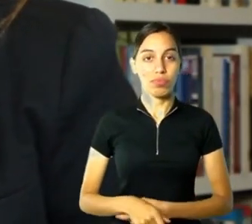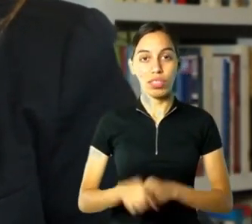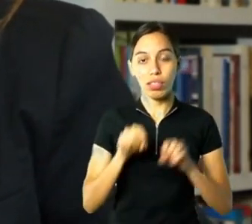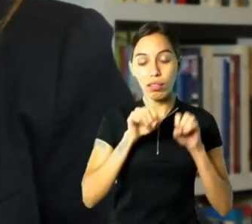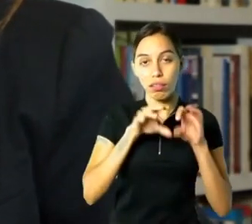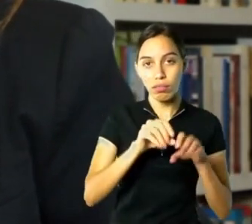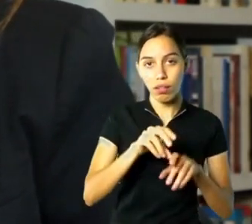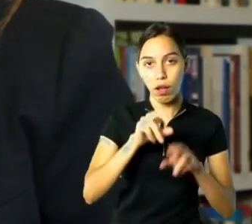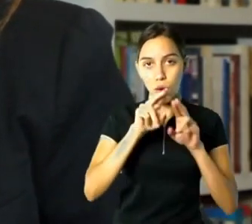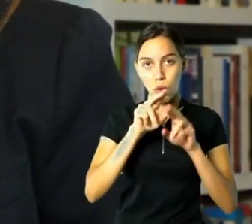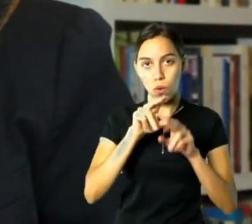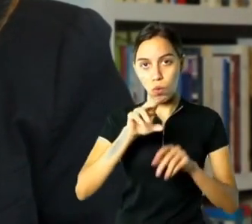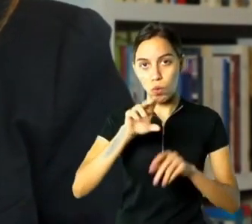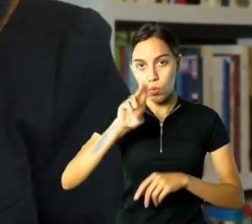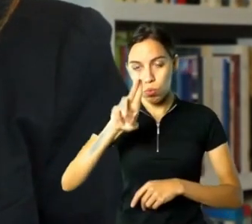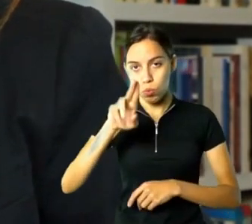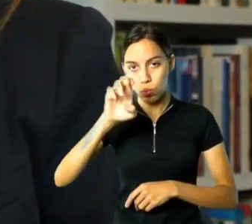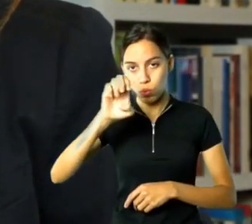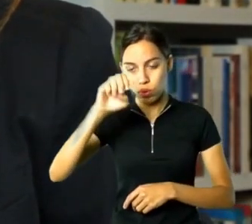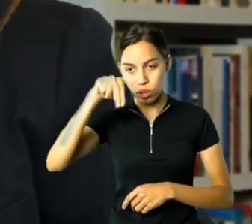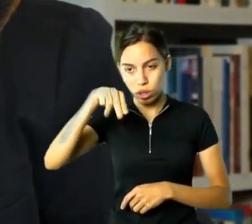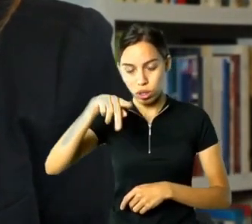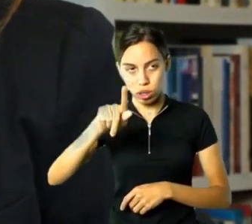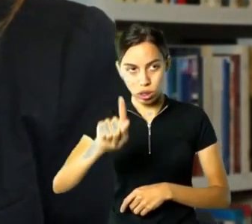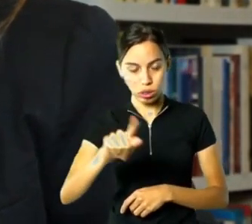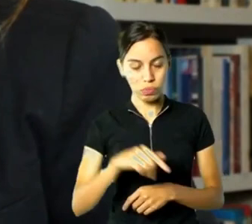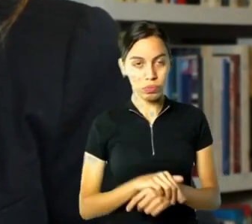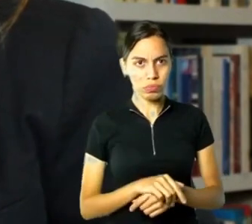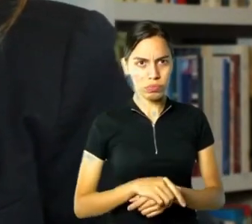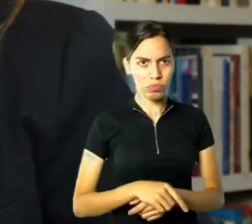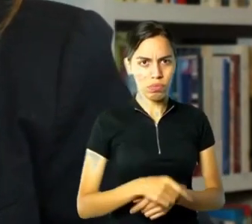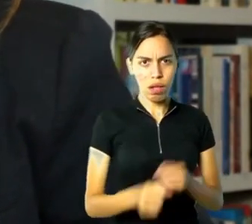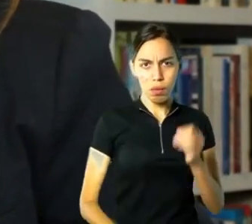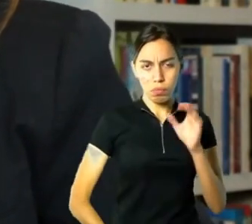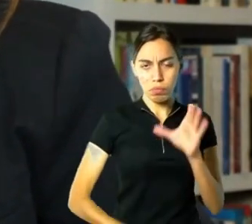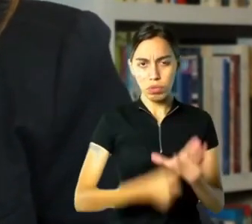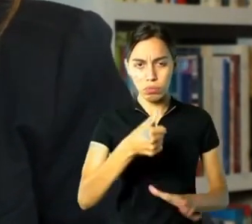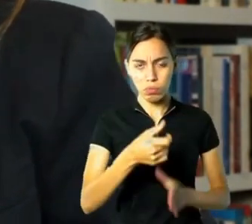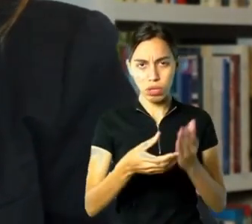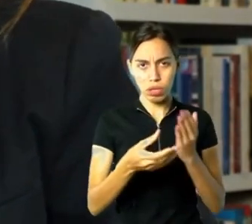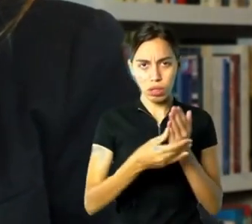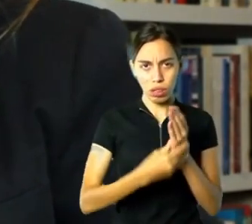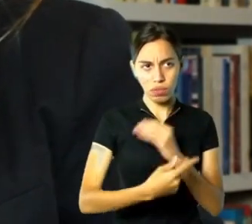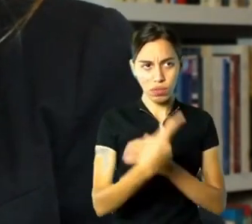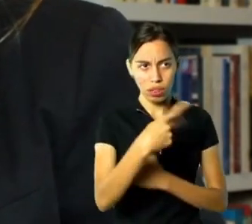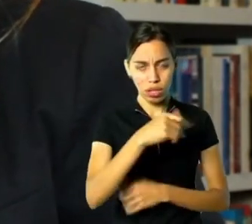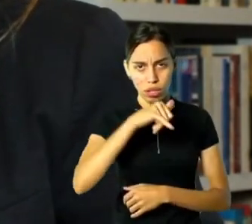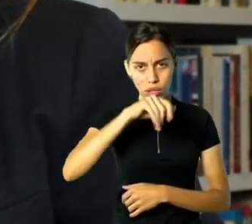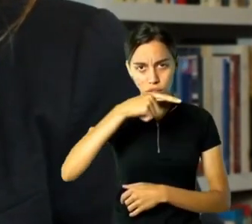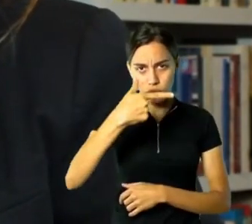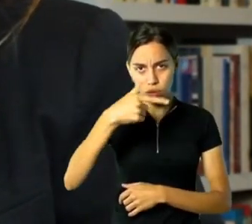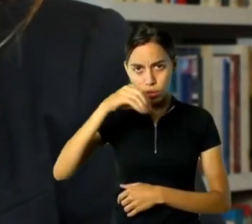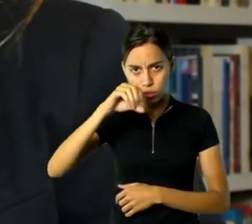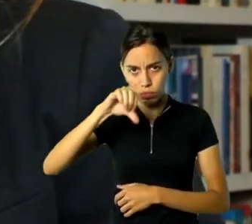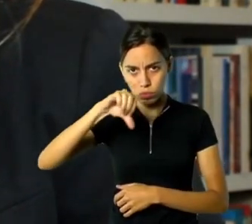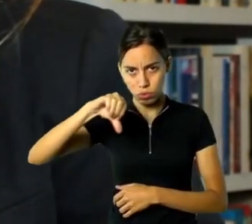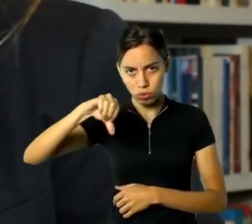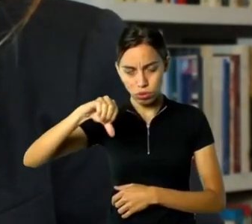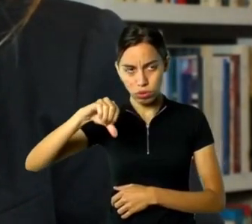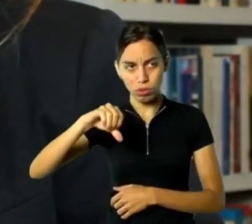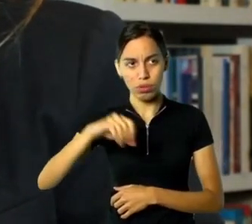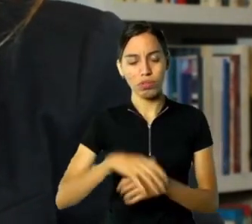Seu primeiro livro, Tropecassino, um jogo em fantasia, de 2009, relata o processo de escrita em